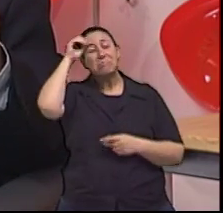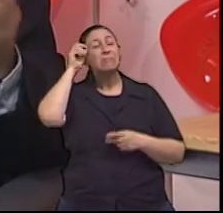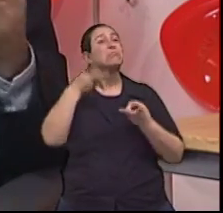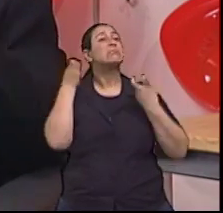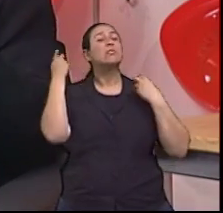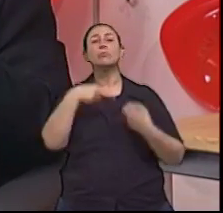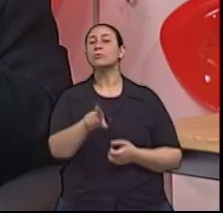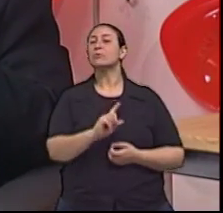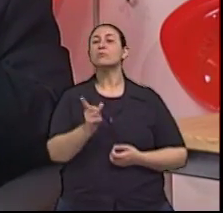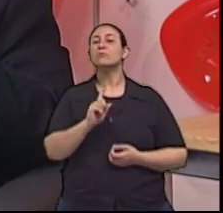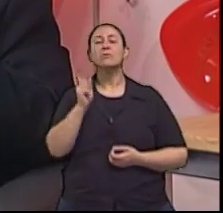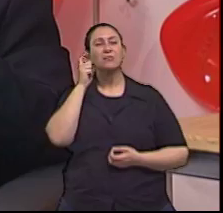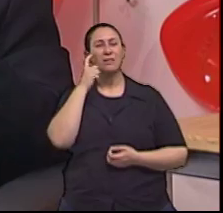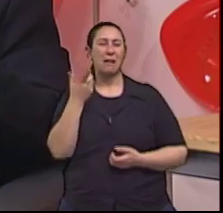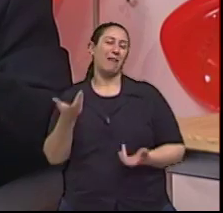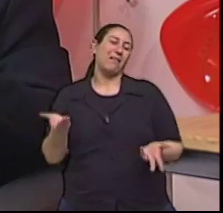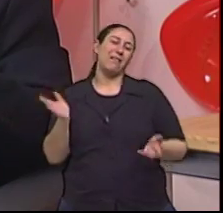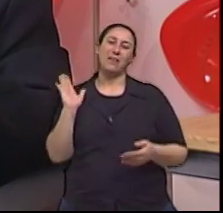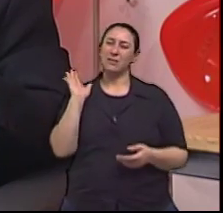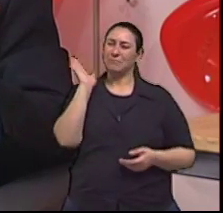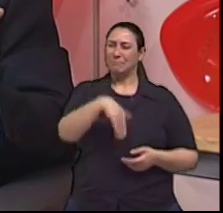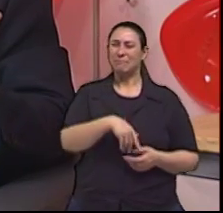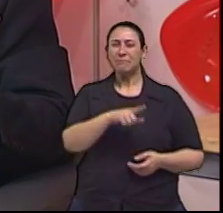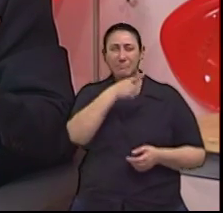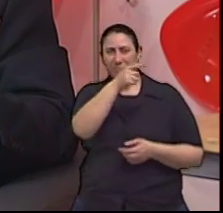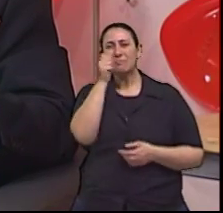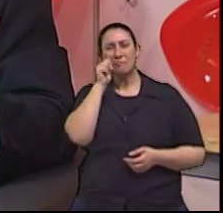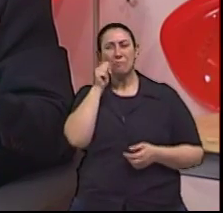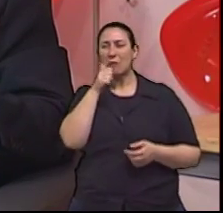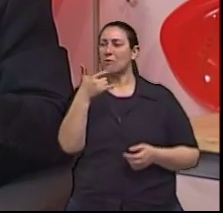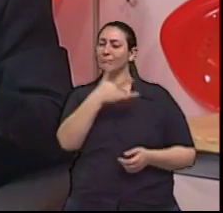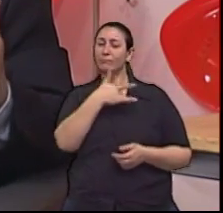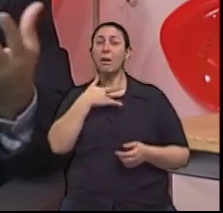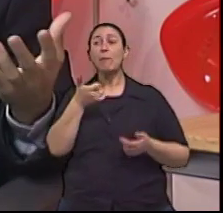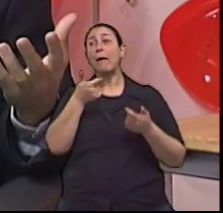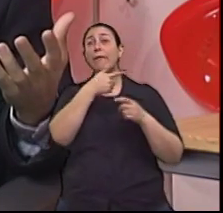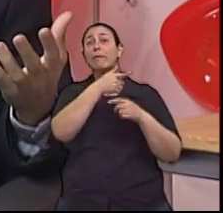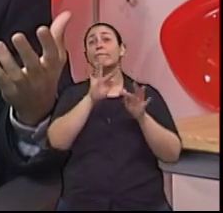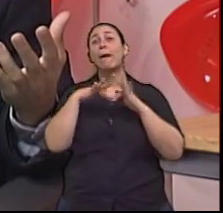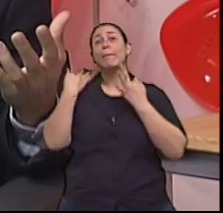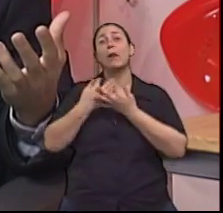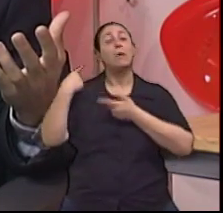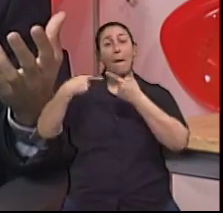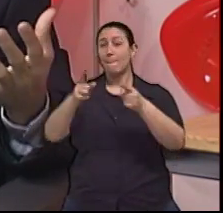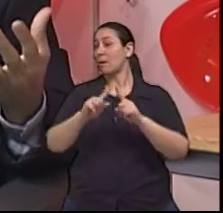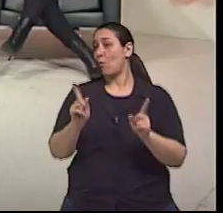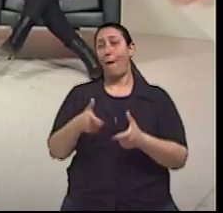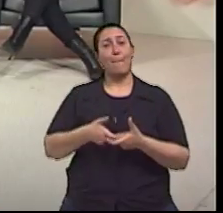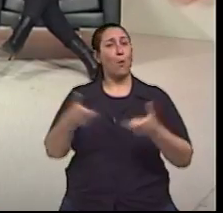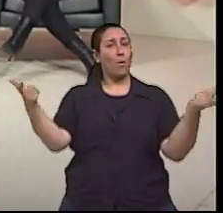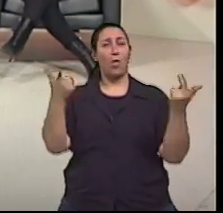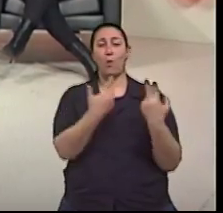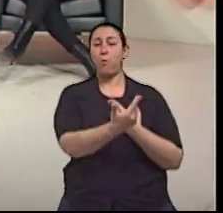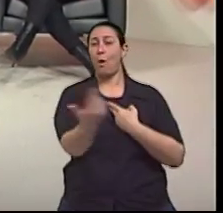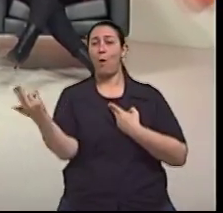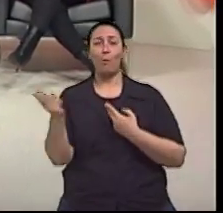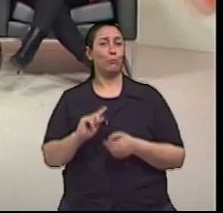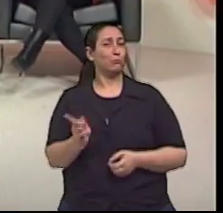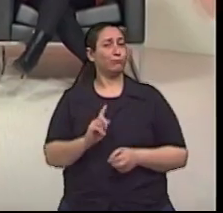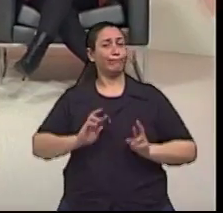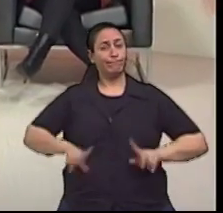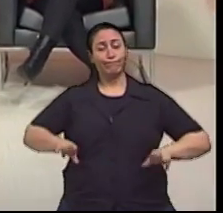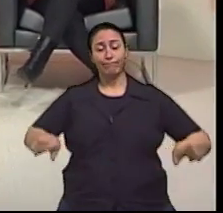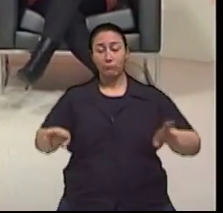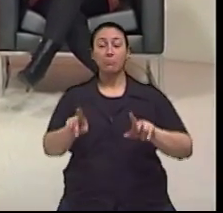conta disso. Claro que a dona Maria se deu esse luxo porque ela tem uma excelente genética. Não é a realidade da maioria das pessoas. E que não é a realidade da maioria, exatamente. mas